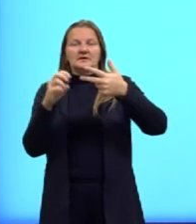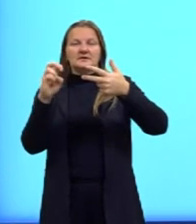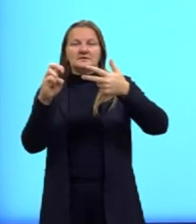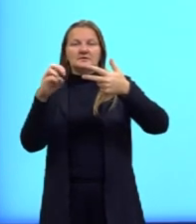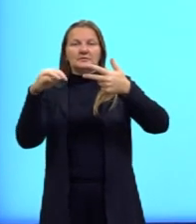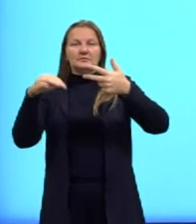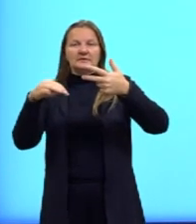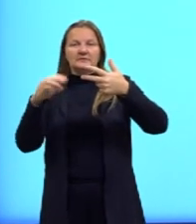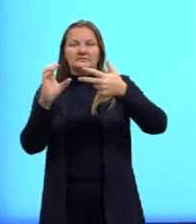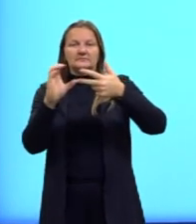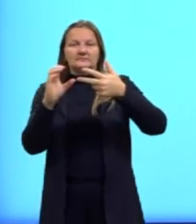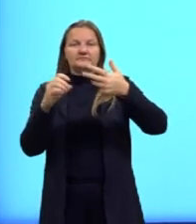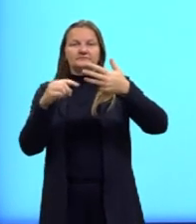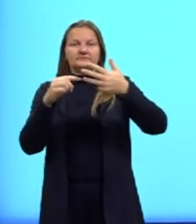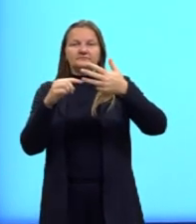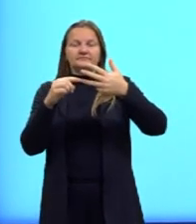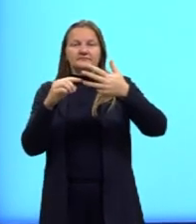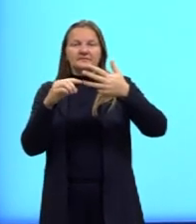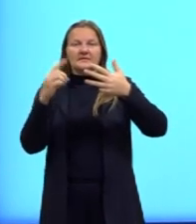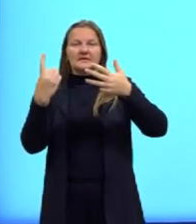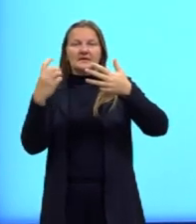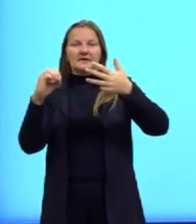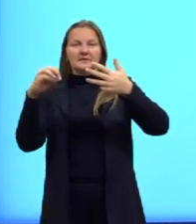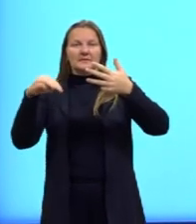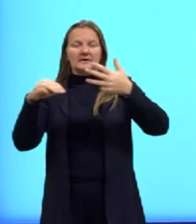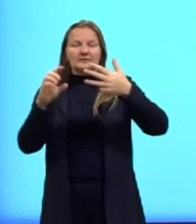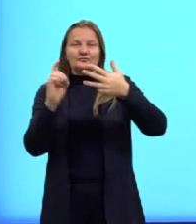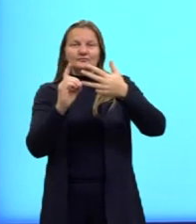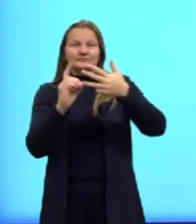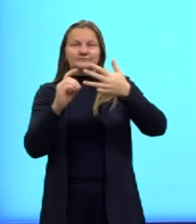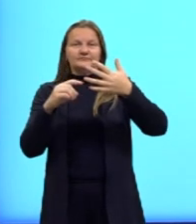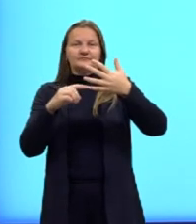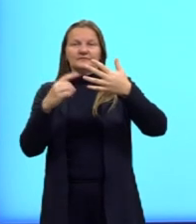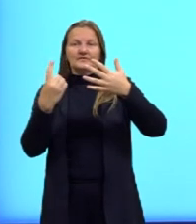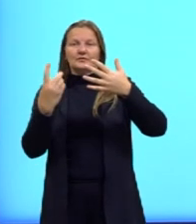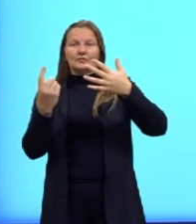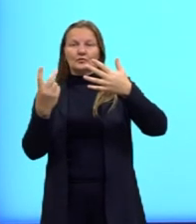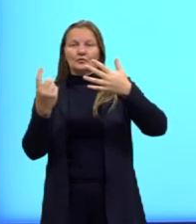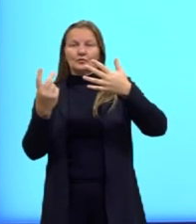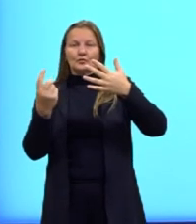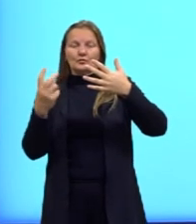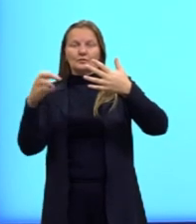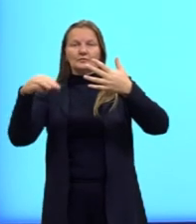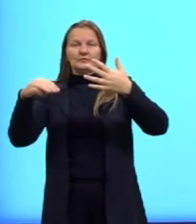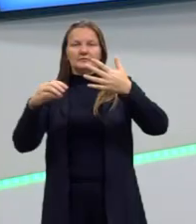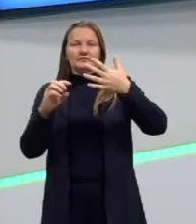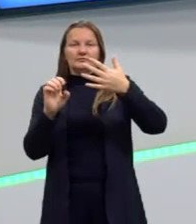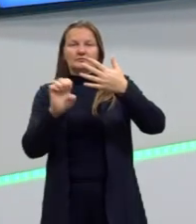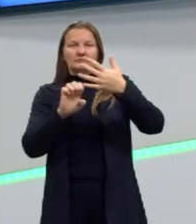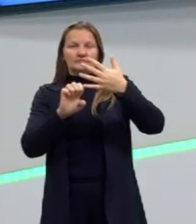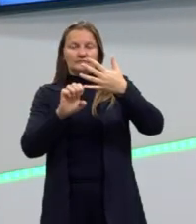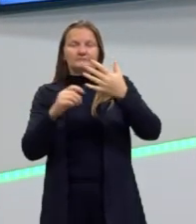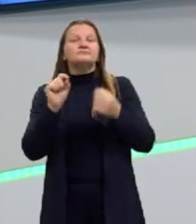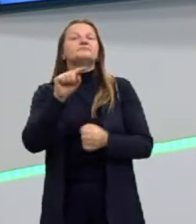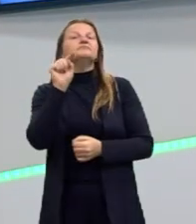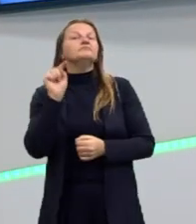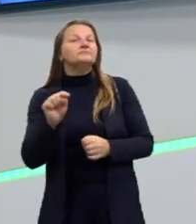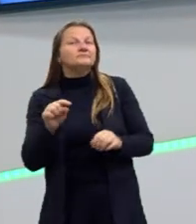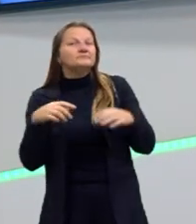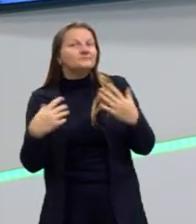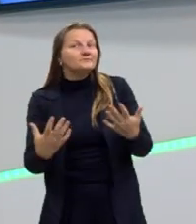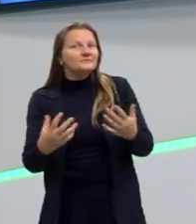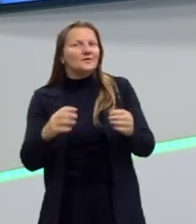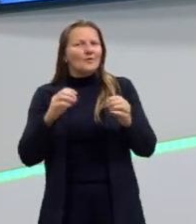5 metros na letra C, 10 metros na letra D e 12 metros na letra E. Então vamos lá